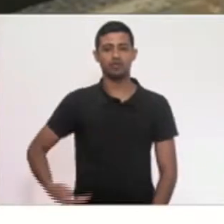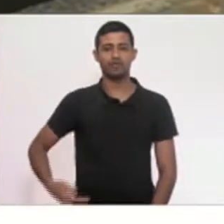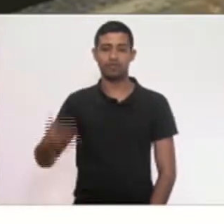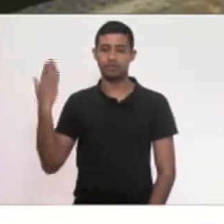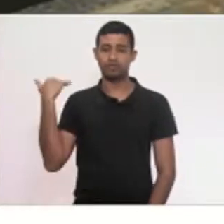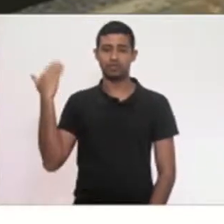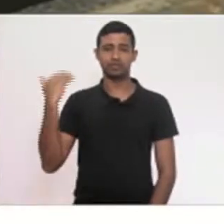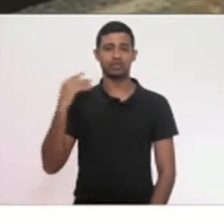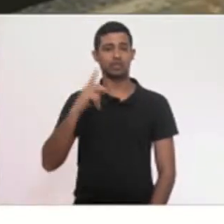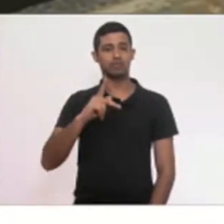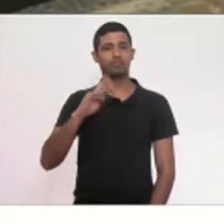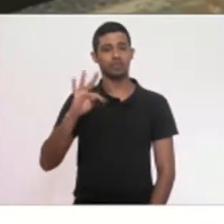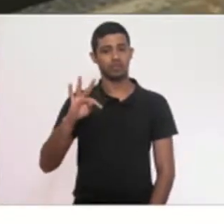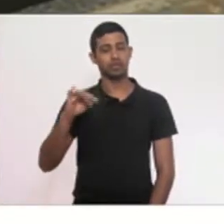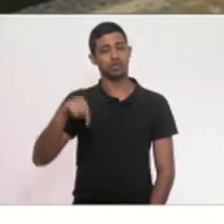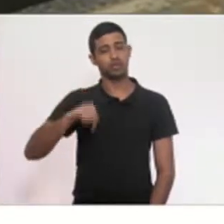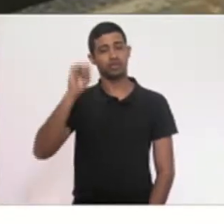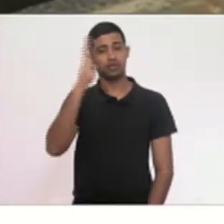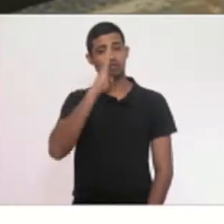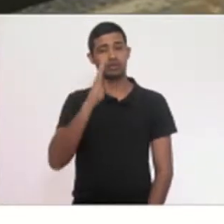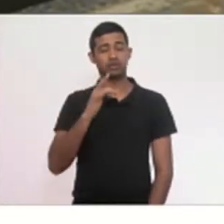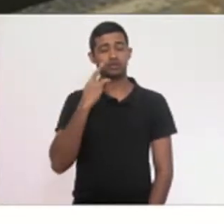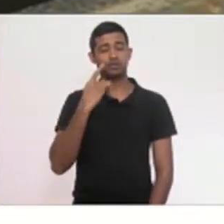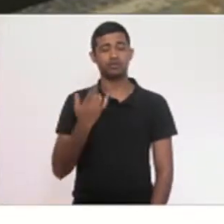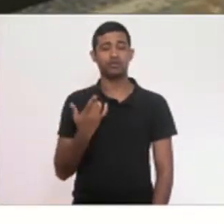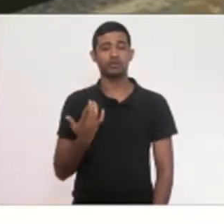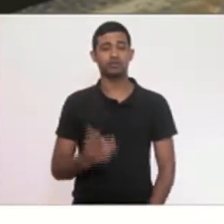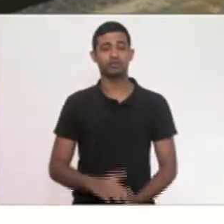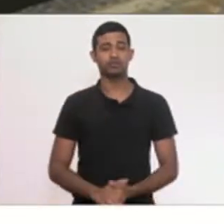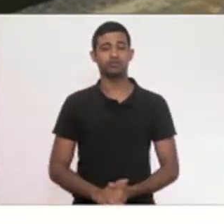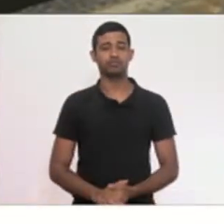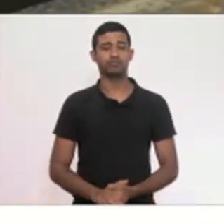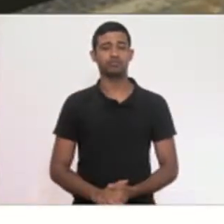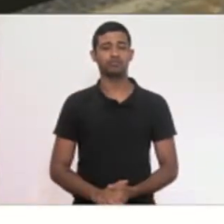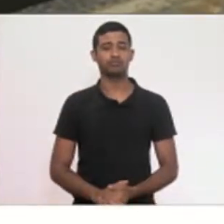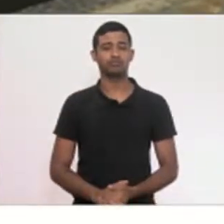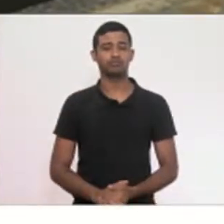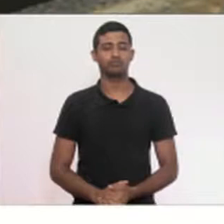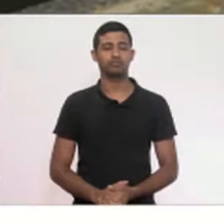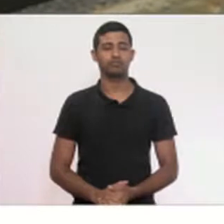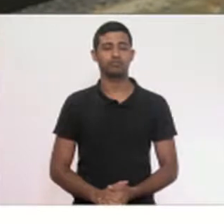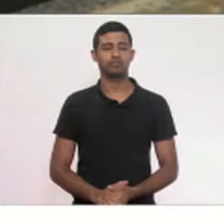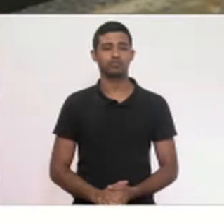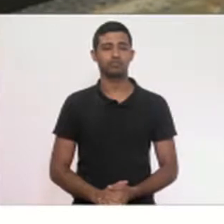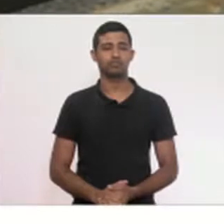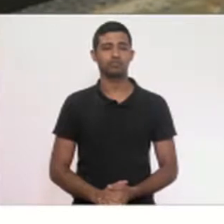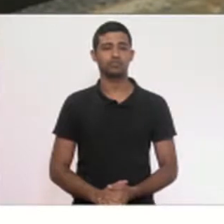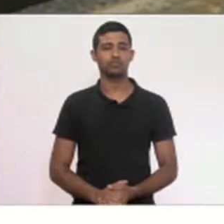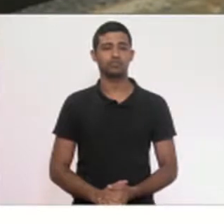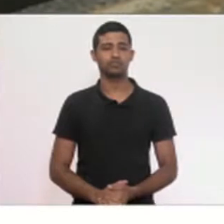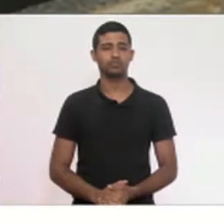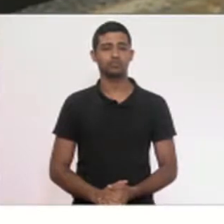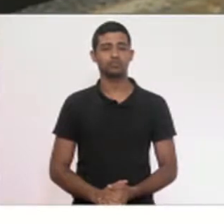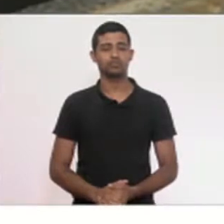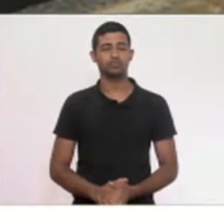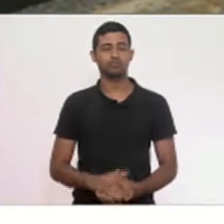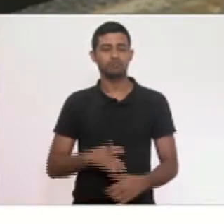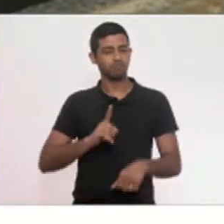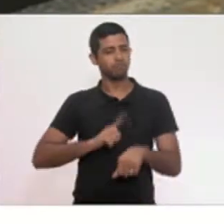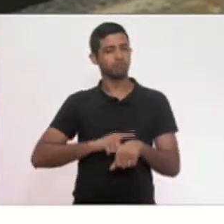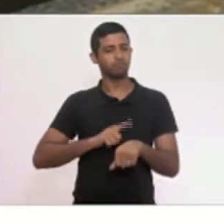PT no Brasil. Pegam a máquina, vem o momento abundante,